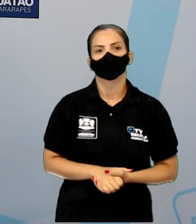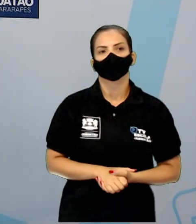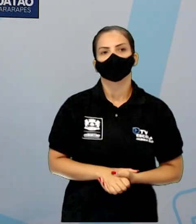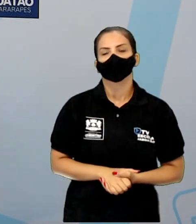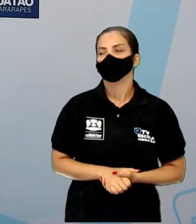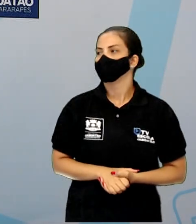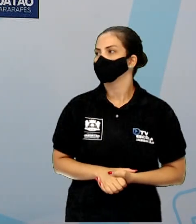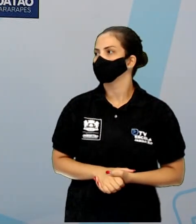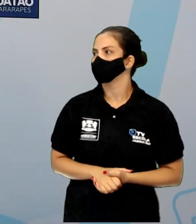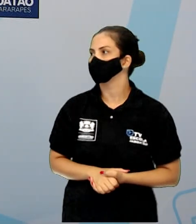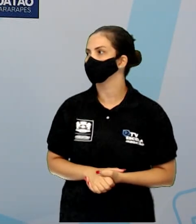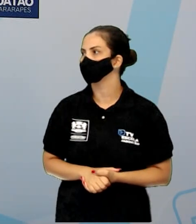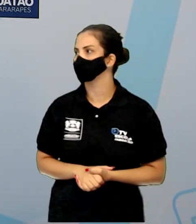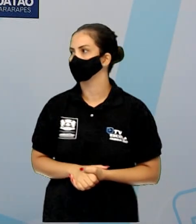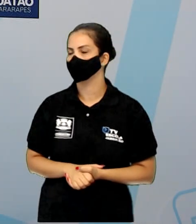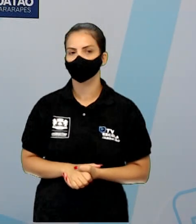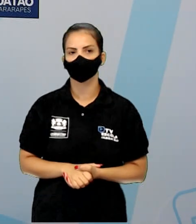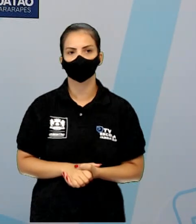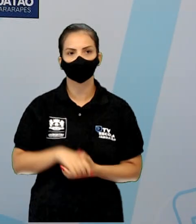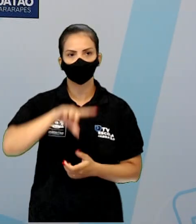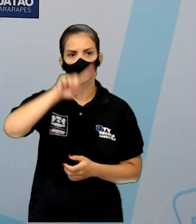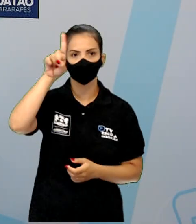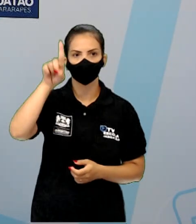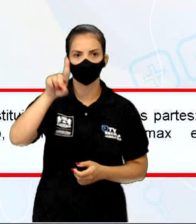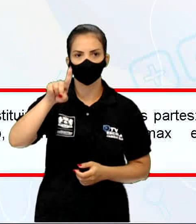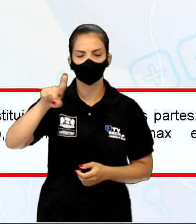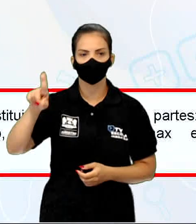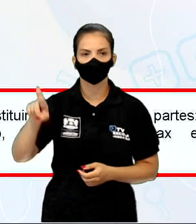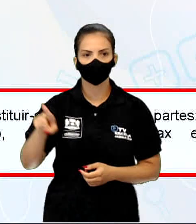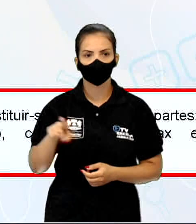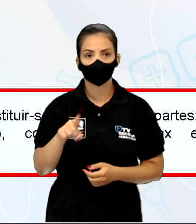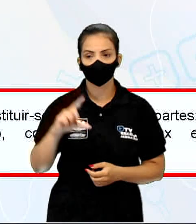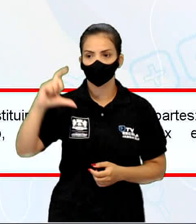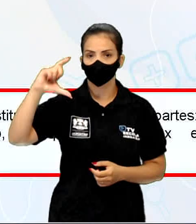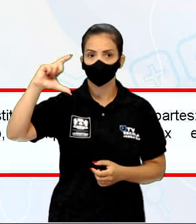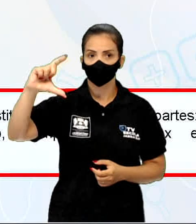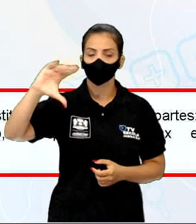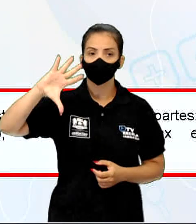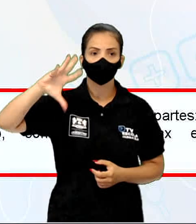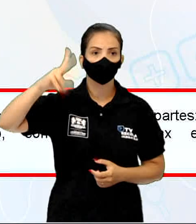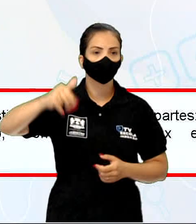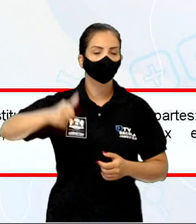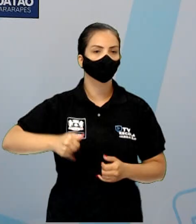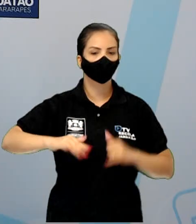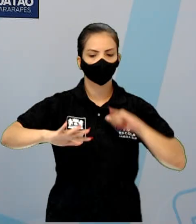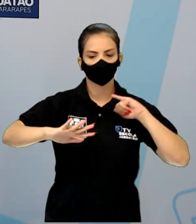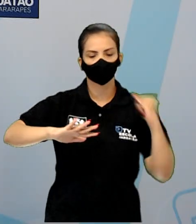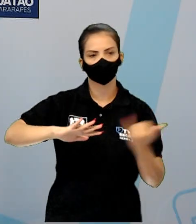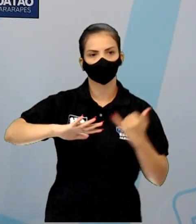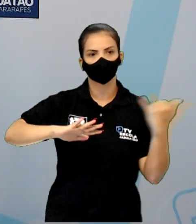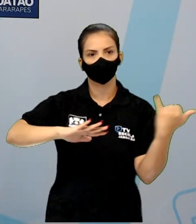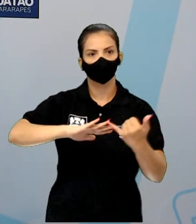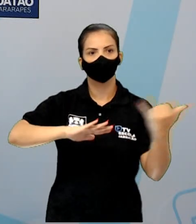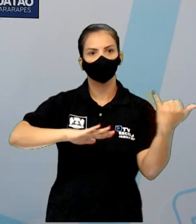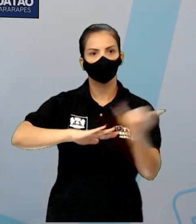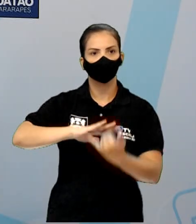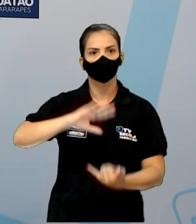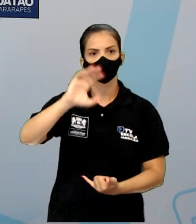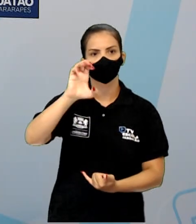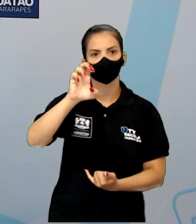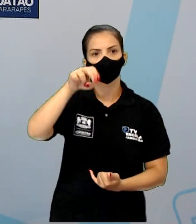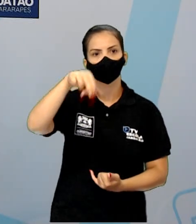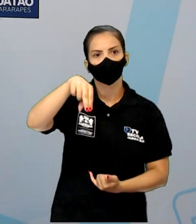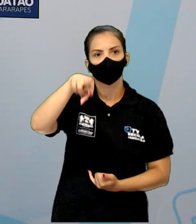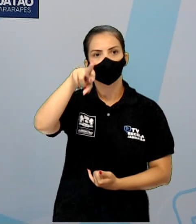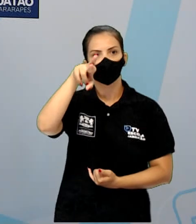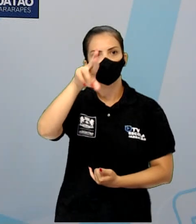Aqui, né? Onde vocês estão vendo essa chave aqui. Tudo isso a gente chama de enredo. O que é um enredo? Enredo pode